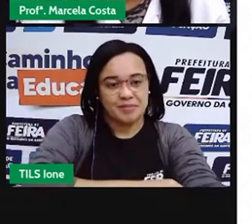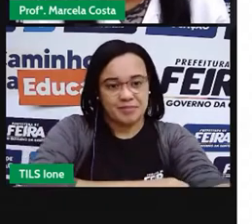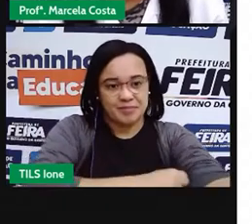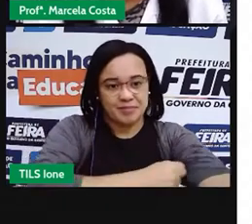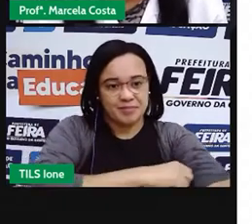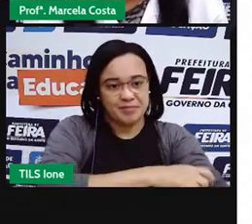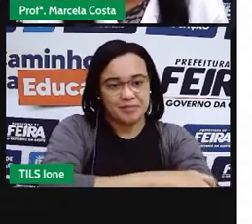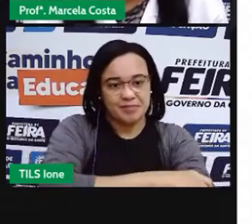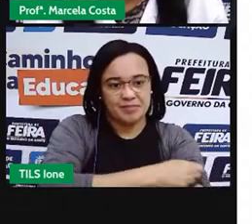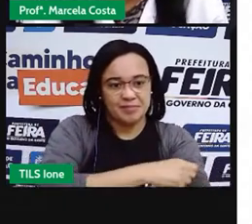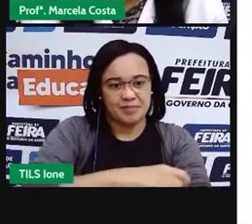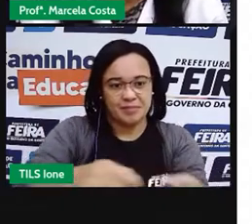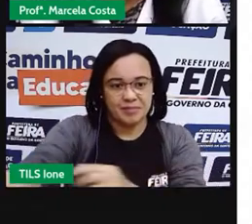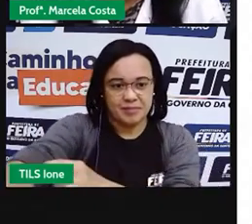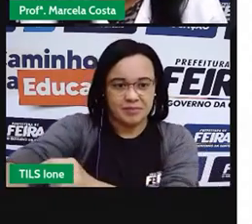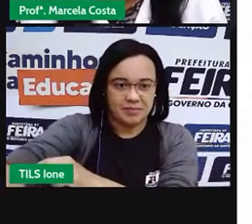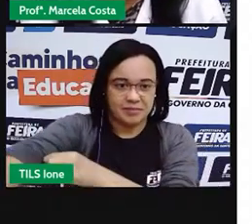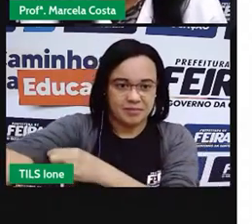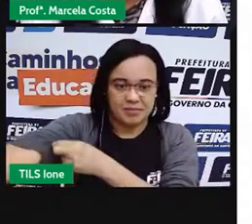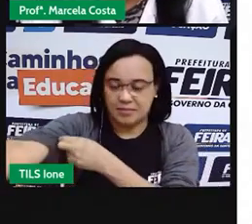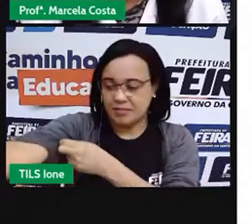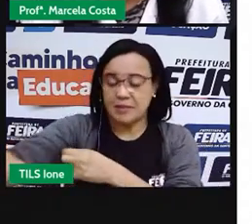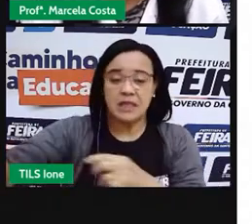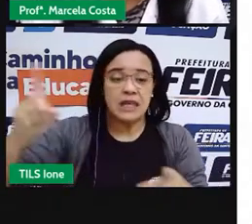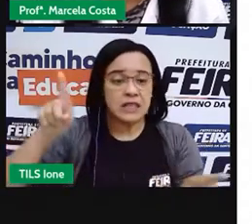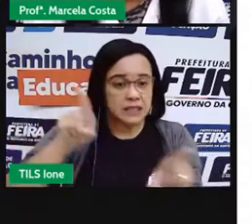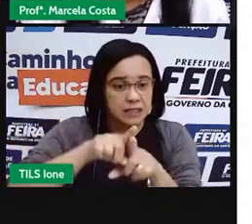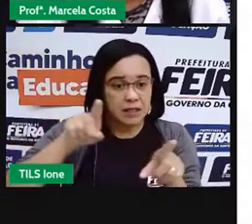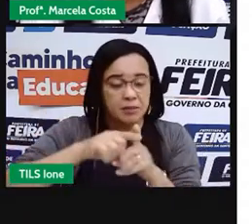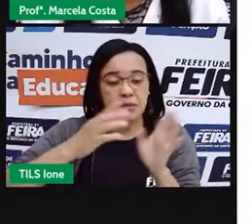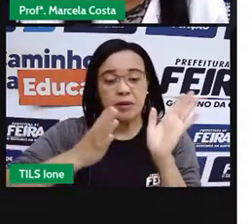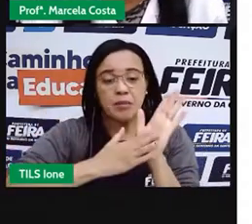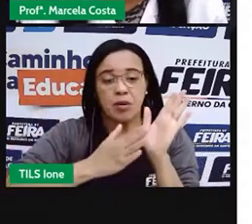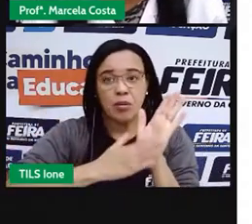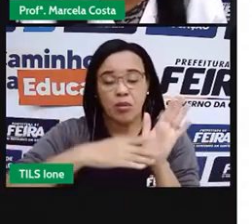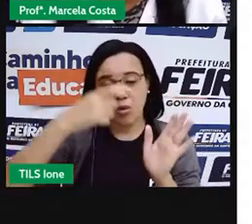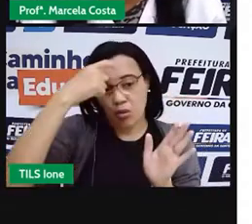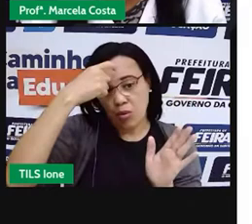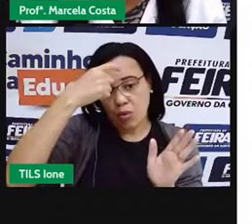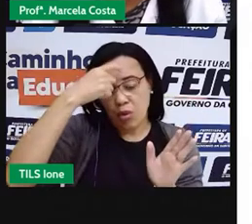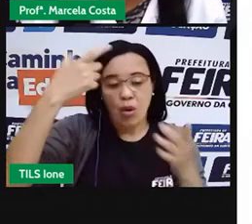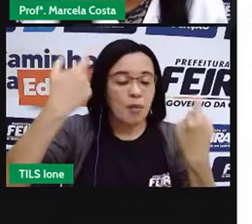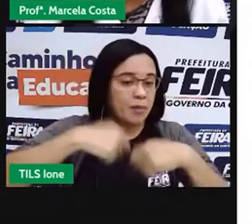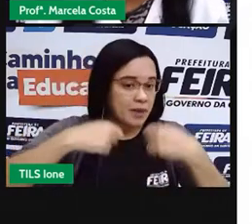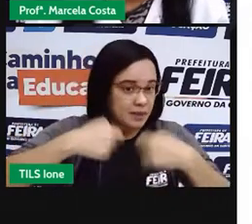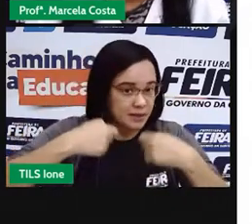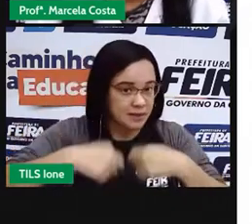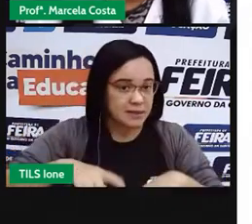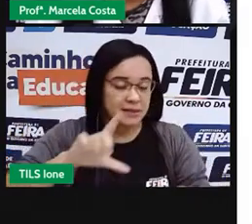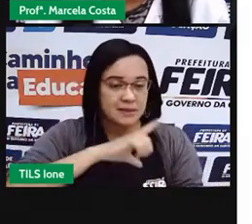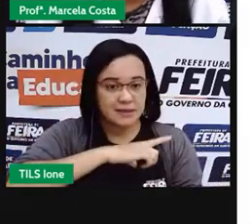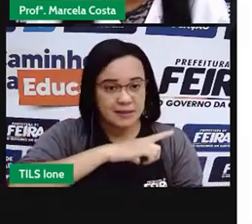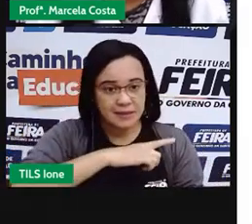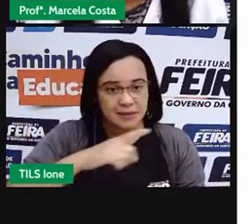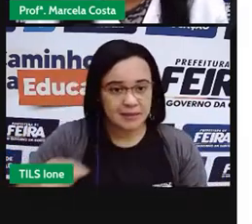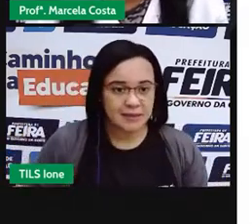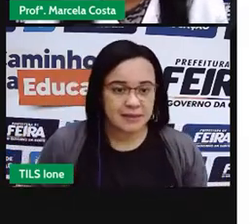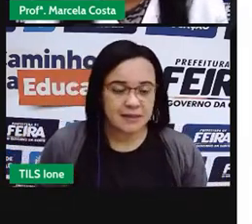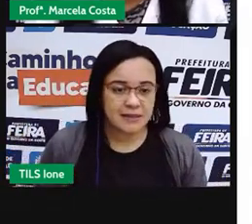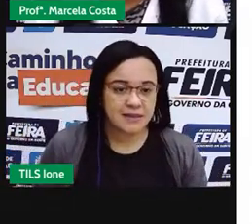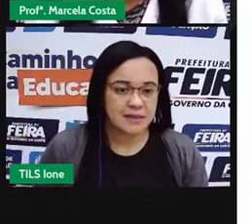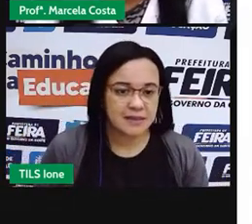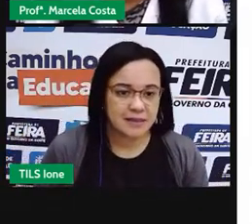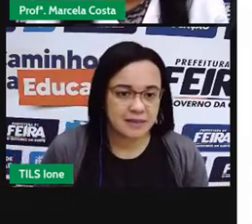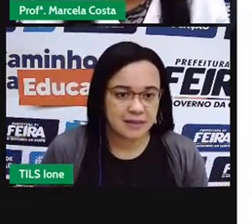também a partir de propósito no consumo diferente. Pensando aí nos hábitos de lixão, de geôrgico, de